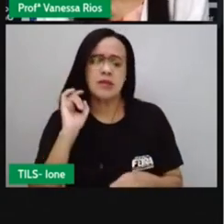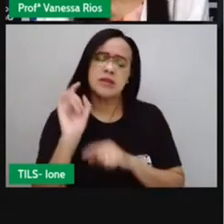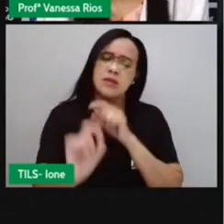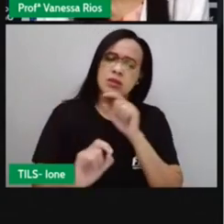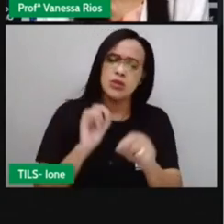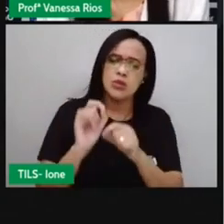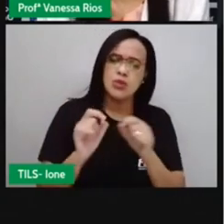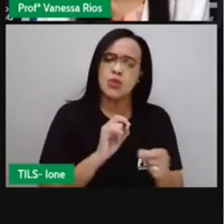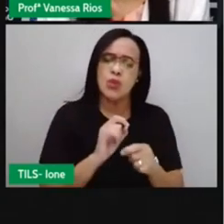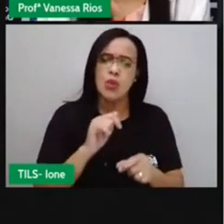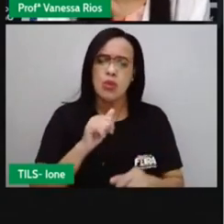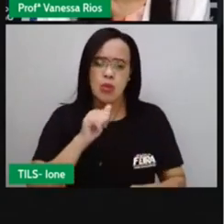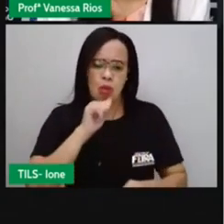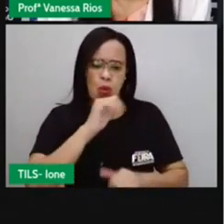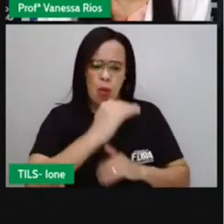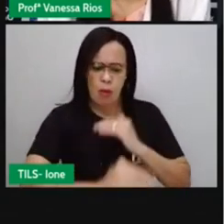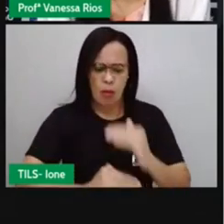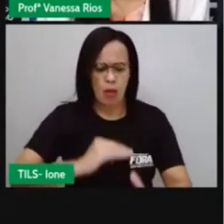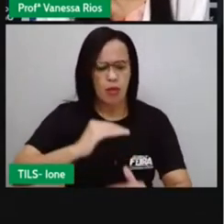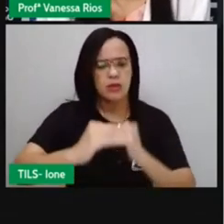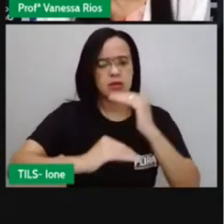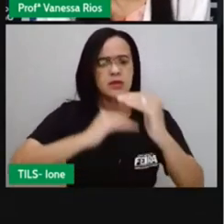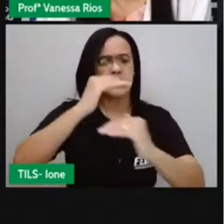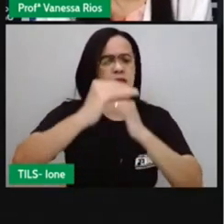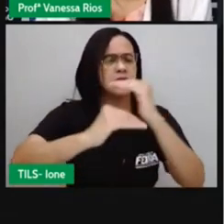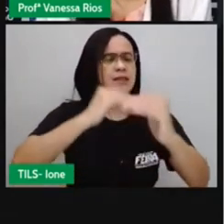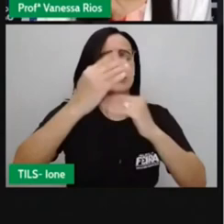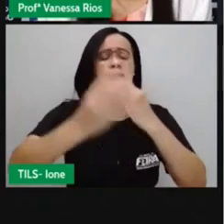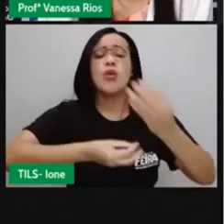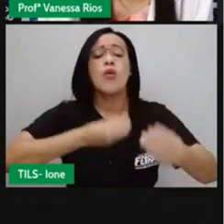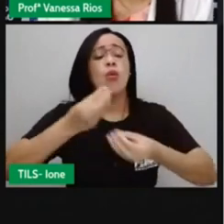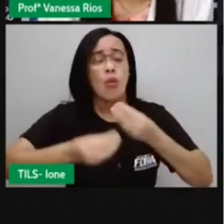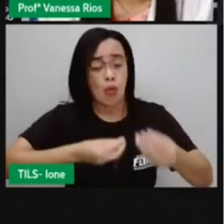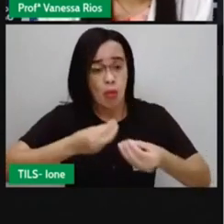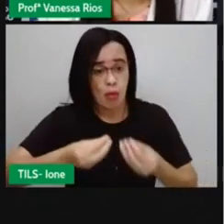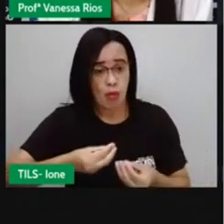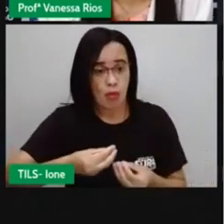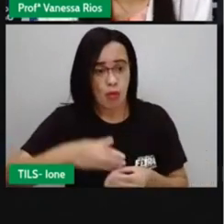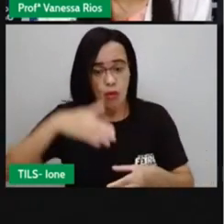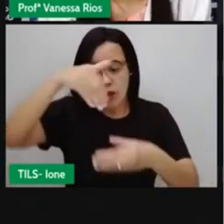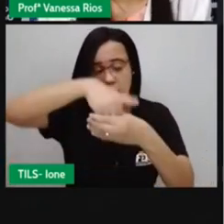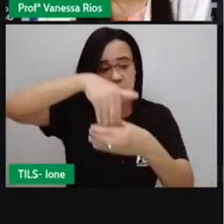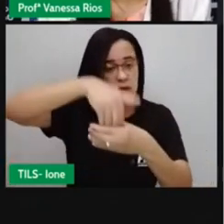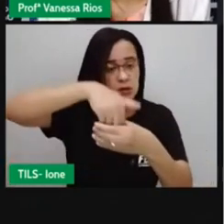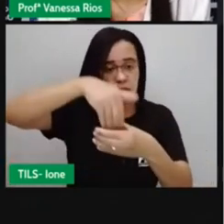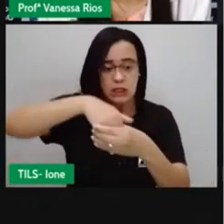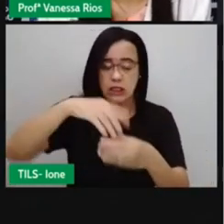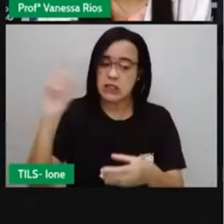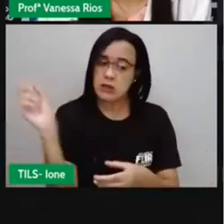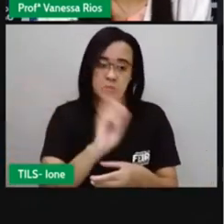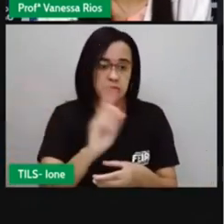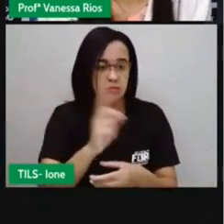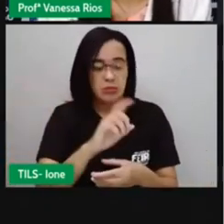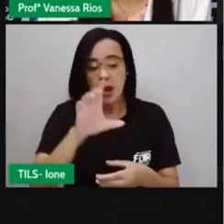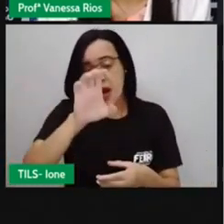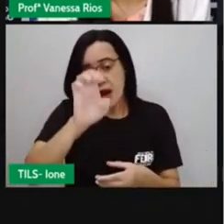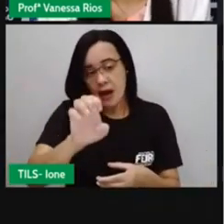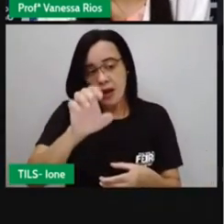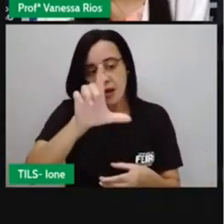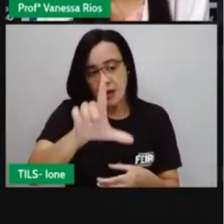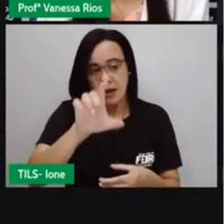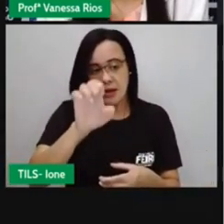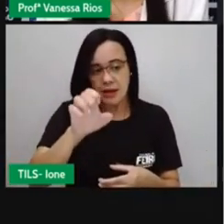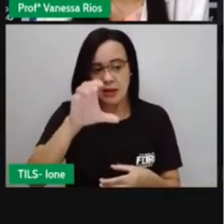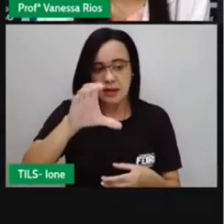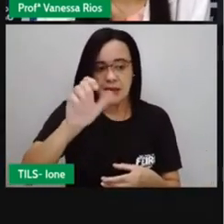houve uma eleição, não é? Os militares tomaram o poder do rei, de Dom Pedro II, e